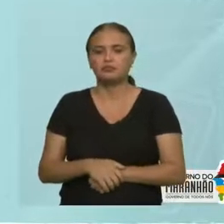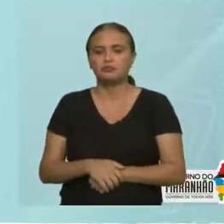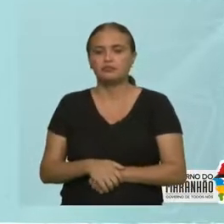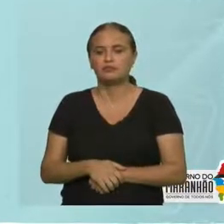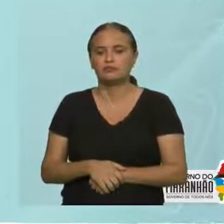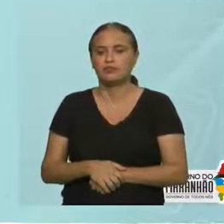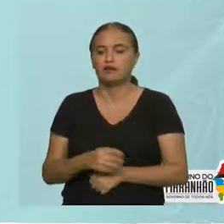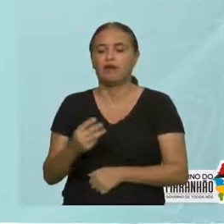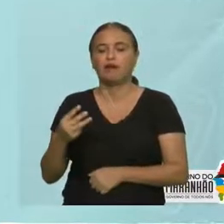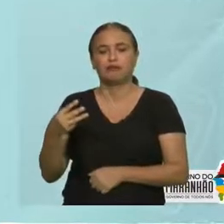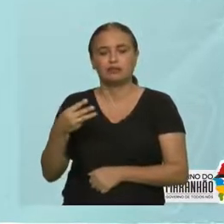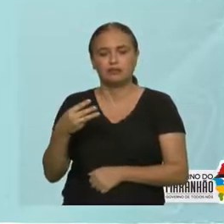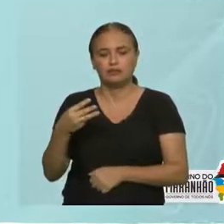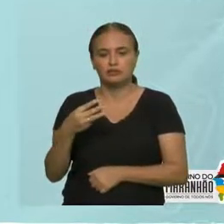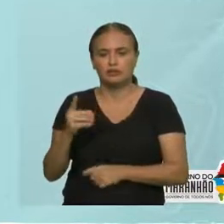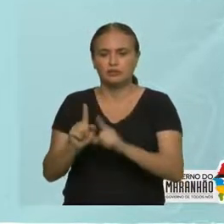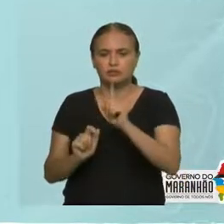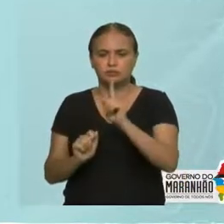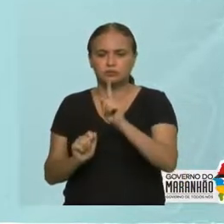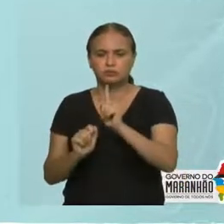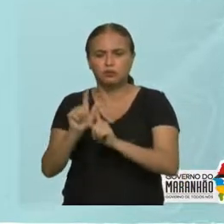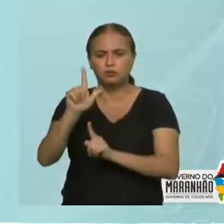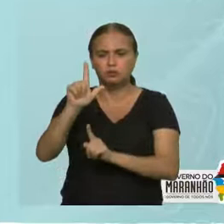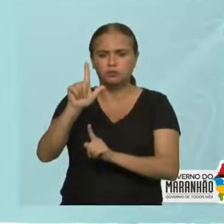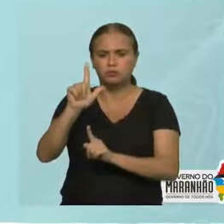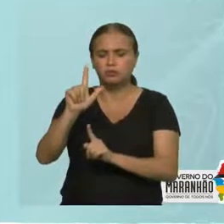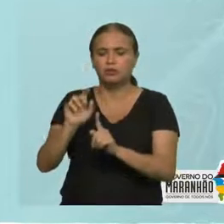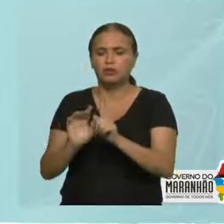A força que impulsiona um foguete é a força dos gases